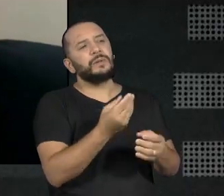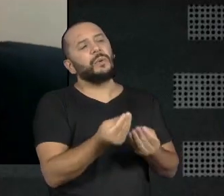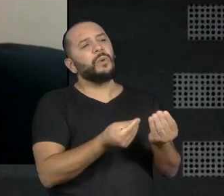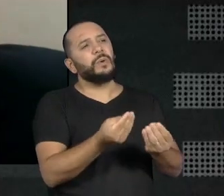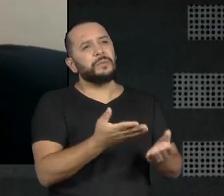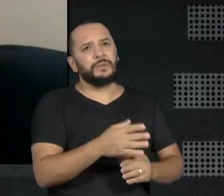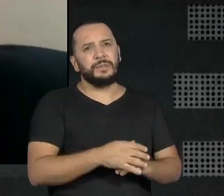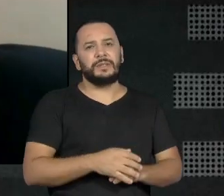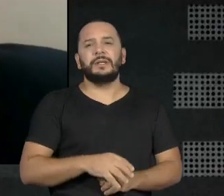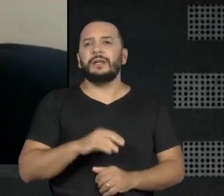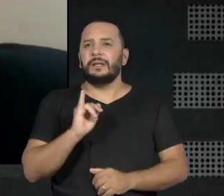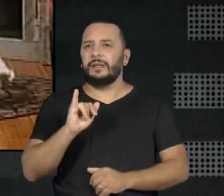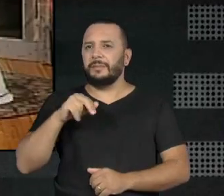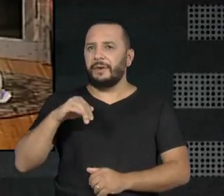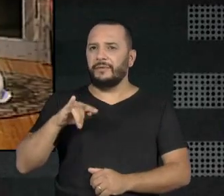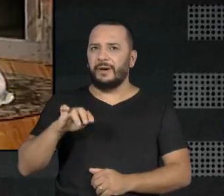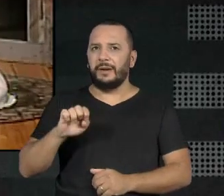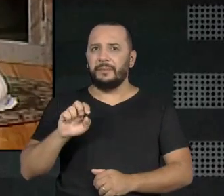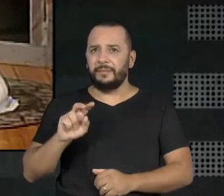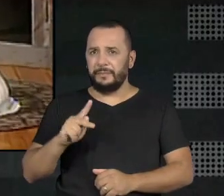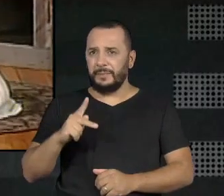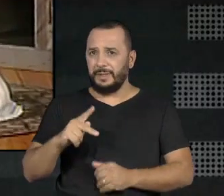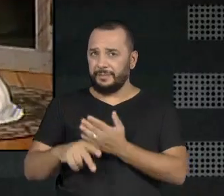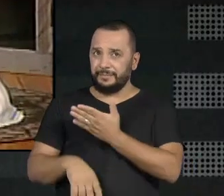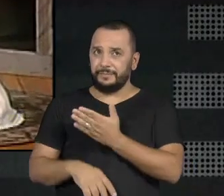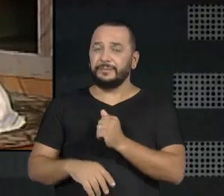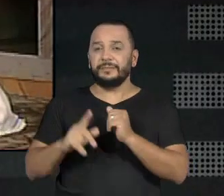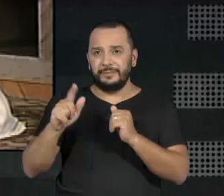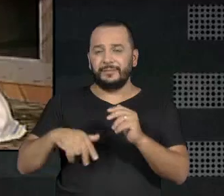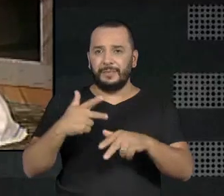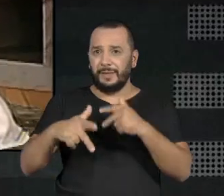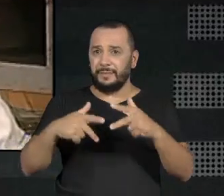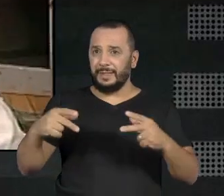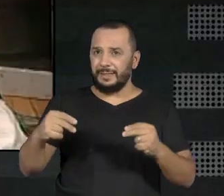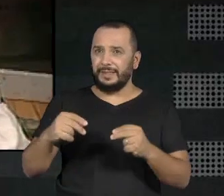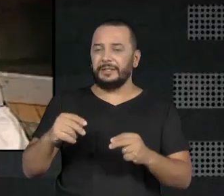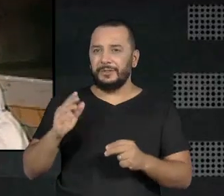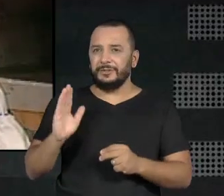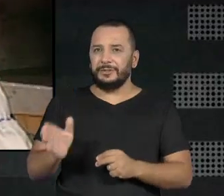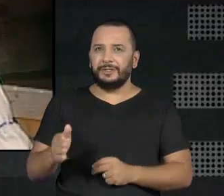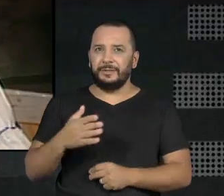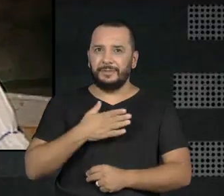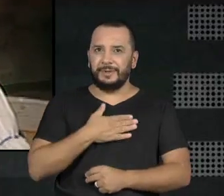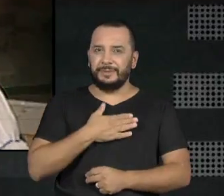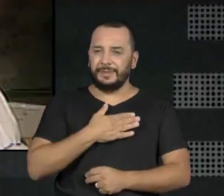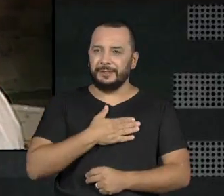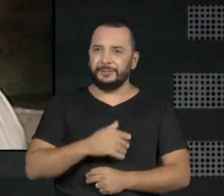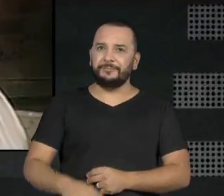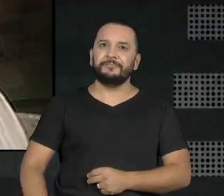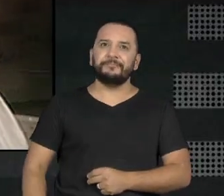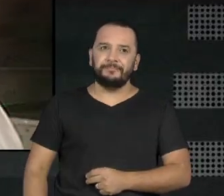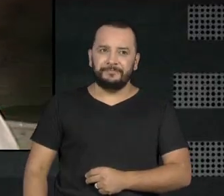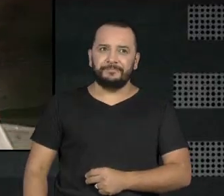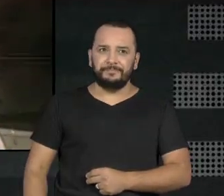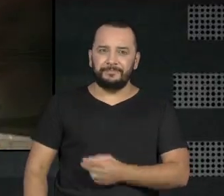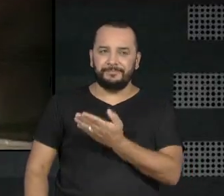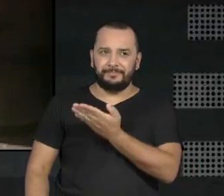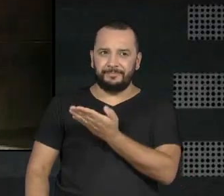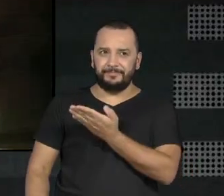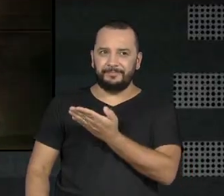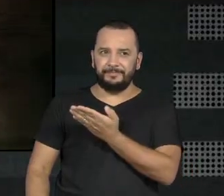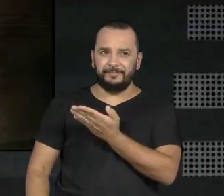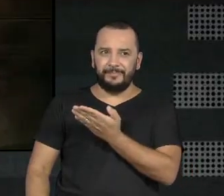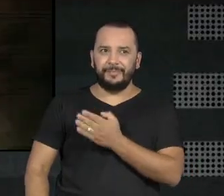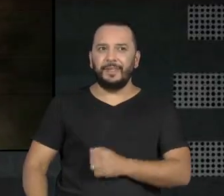Mas Vap para mim foi uma presente que eu ganhei nas mãos da madrinha, né? Jato, vivo em um eterno